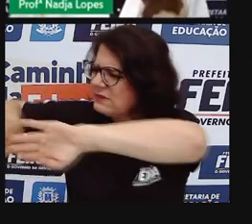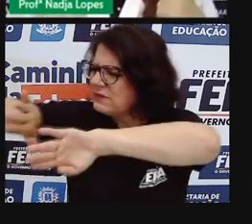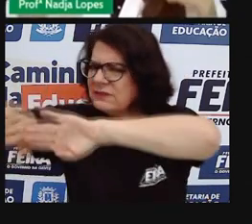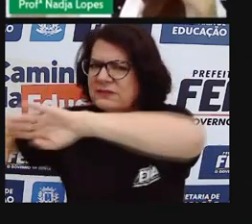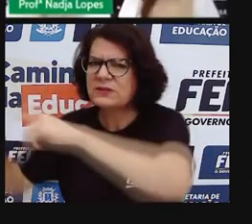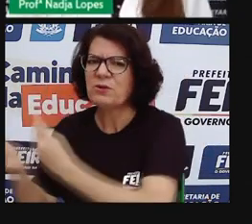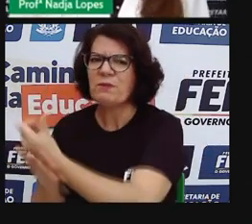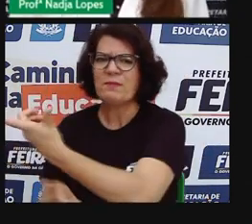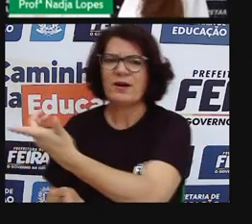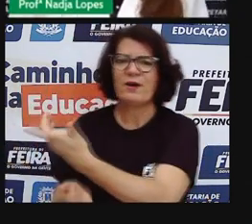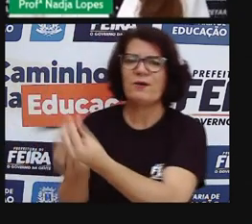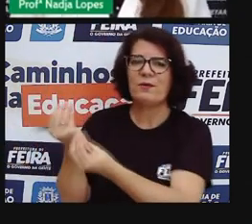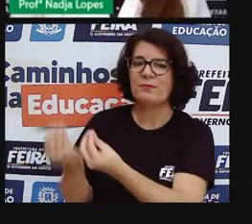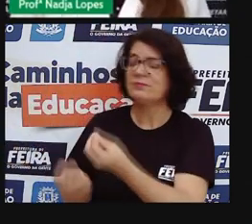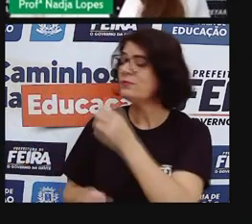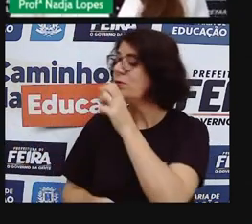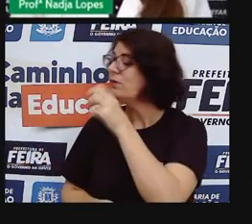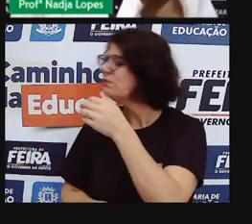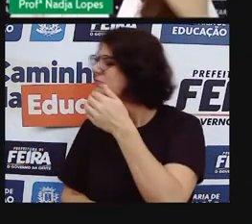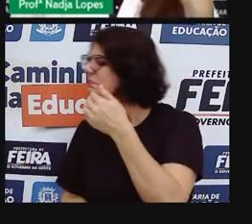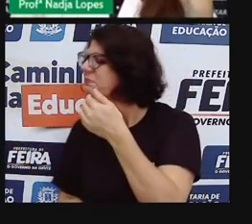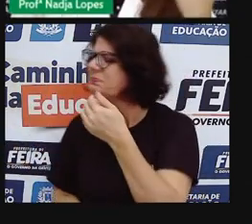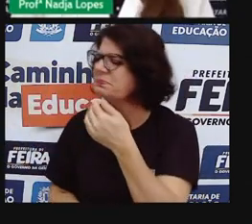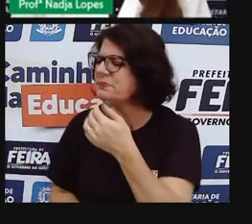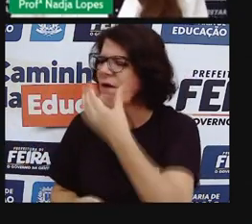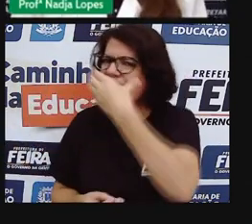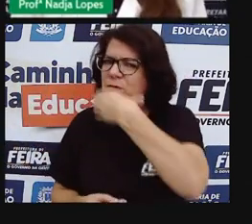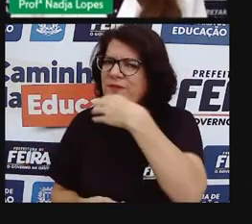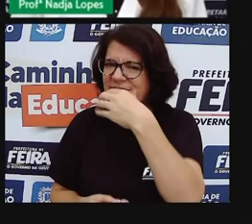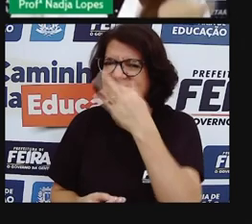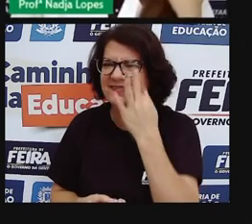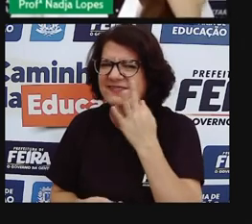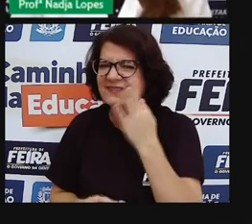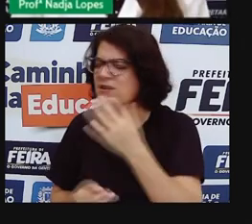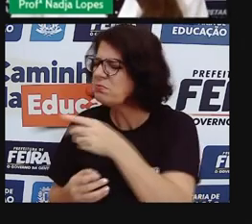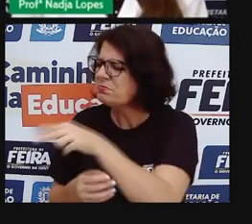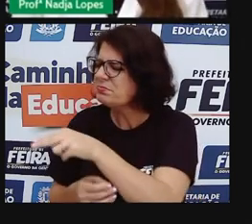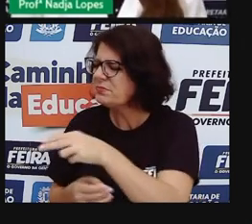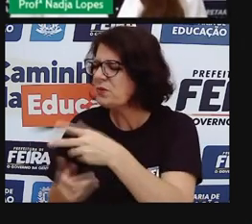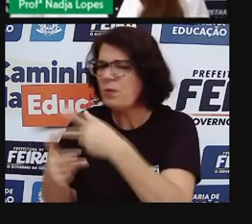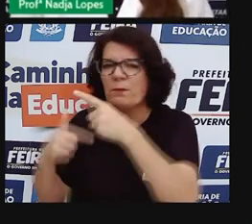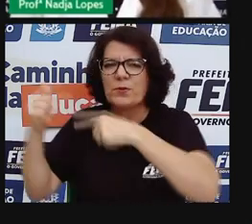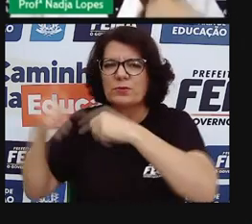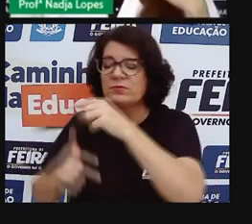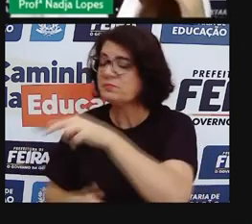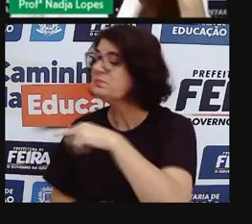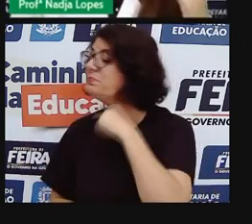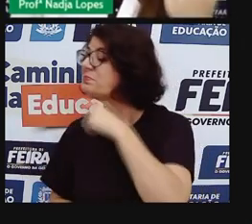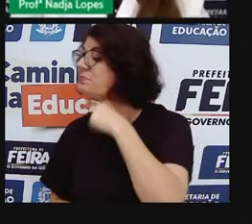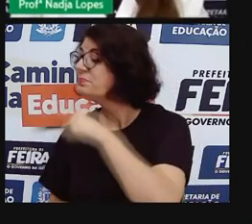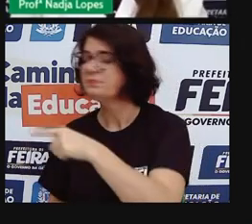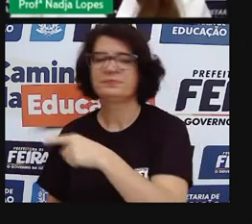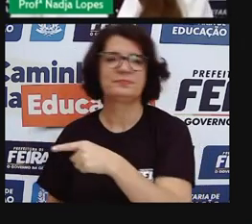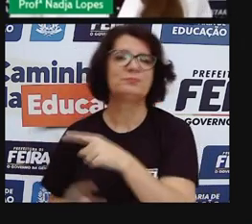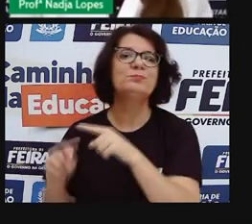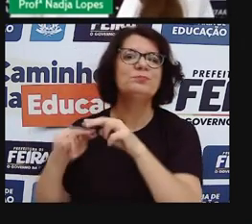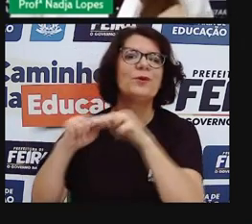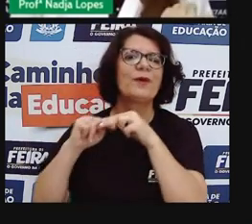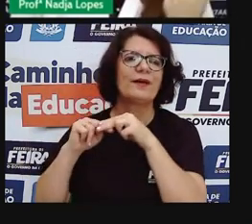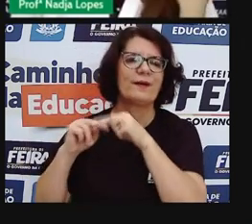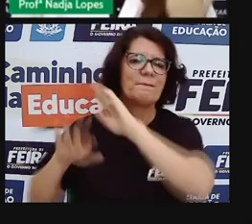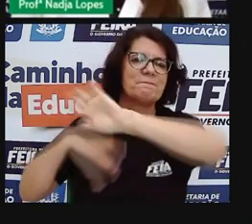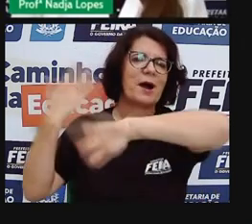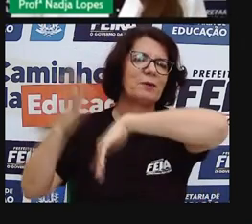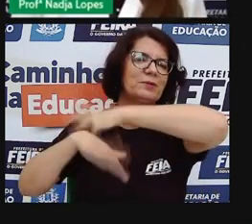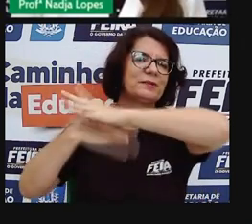negativos que podem ser melhorados. A gente vai trazer um ambiente mais agradável, um ambiente mais higiense, um